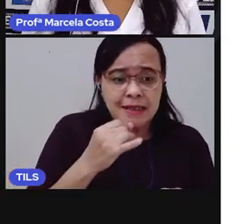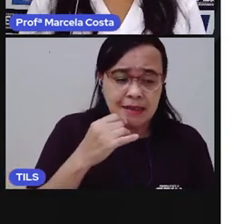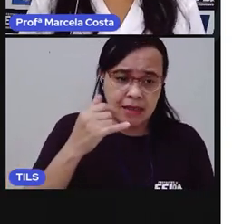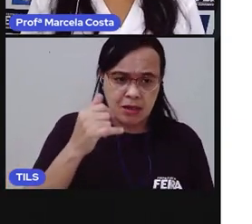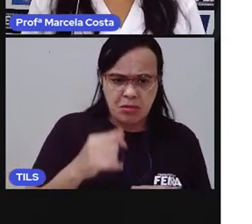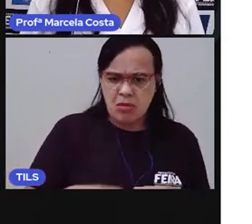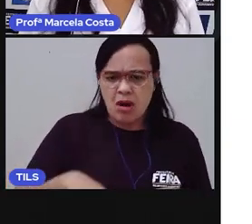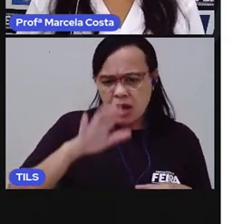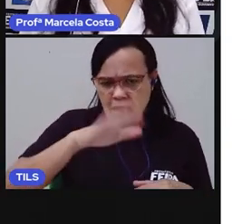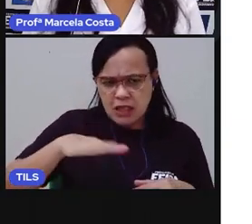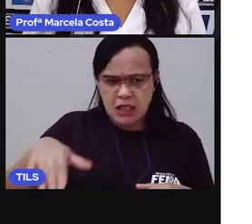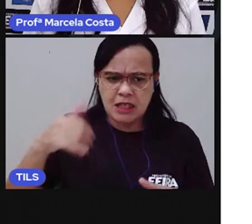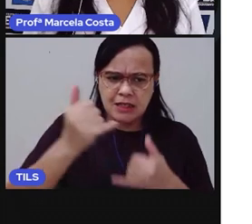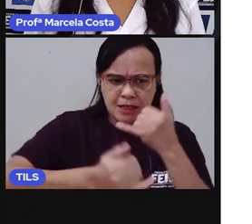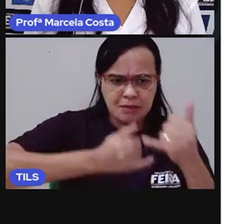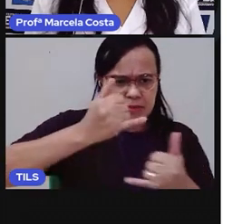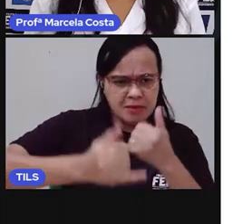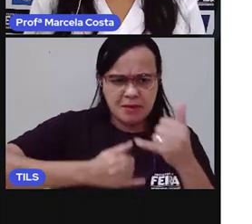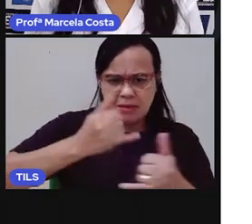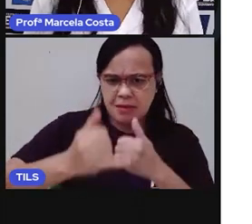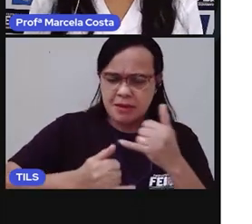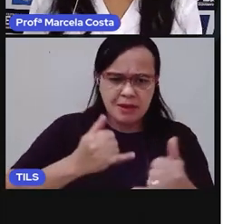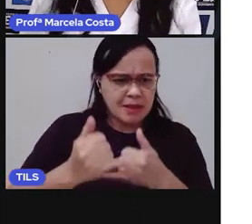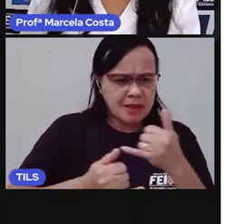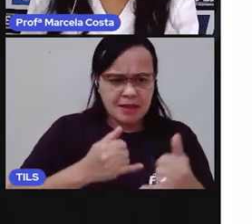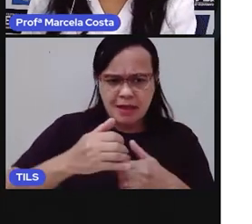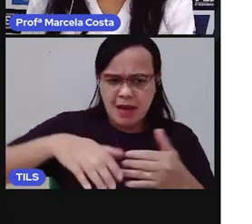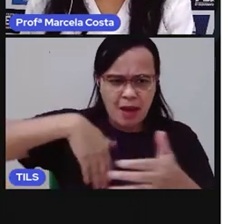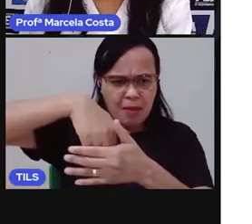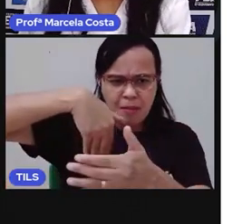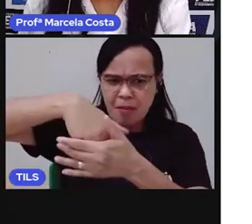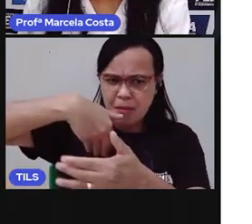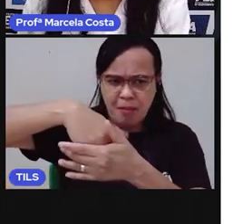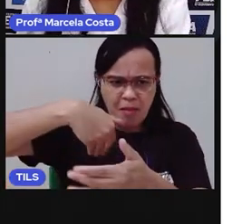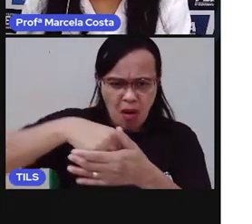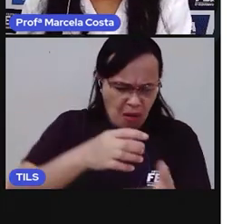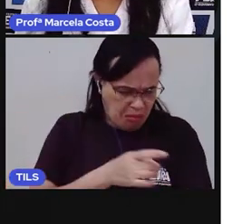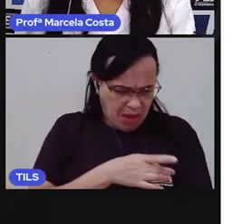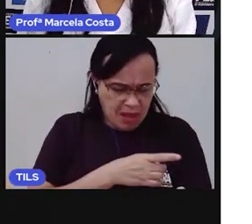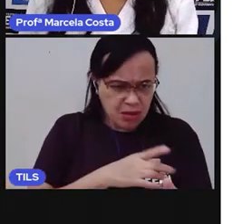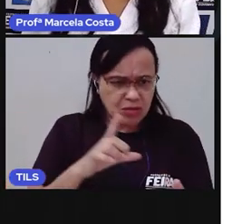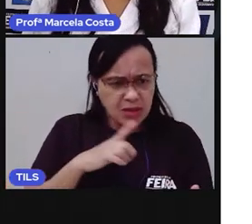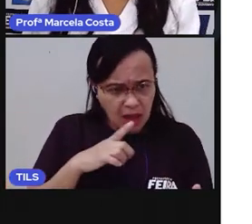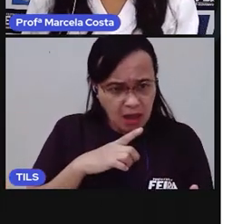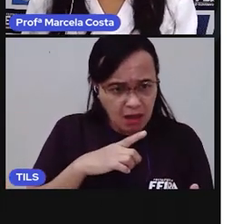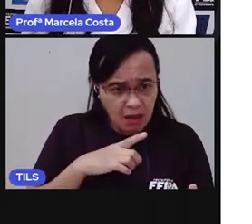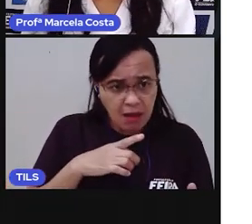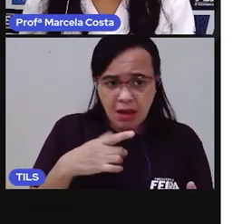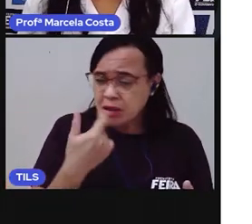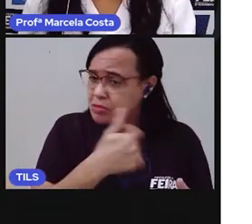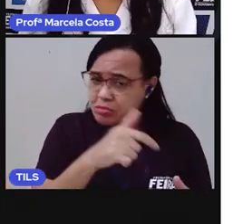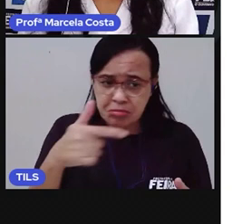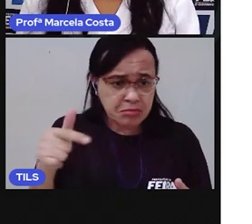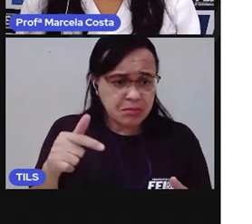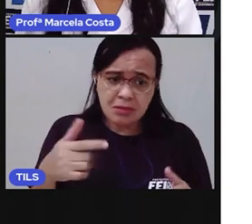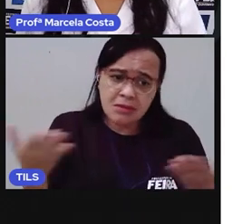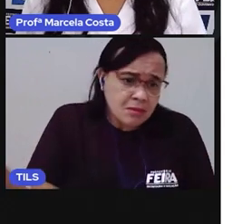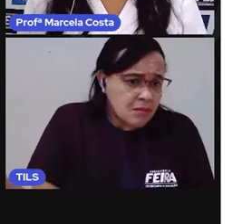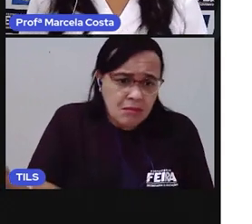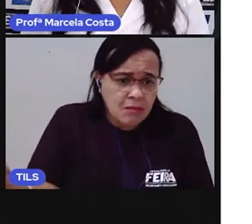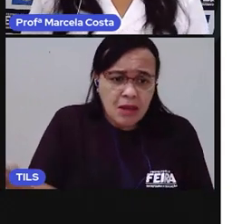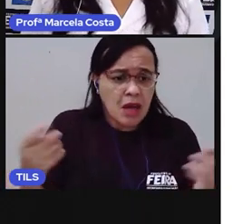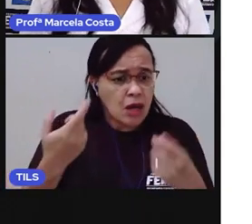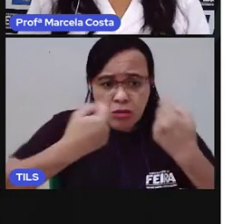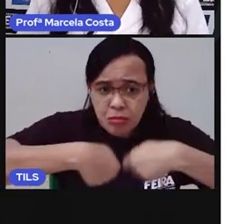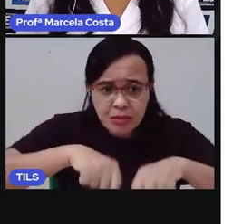machucada, a bola bater. Aí, esse medo tá no lugar errado. Tá na intensidade errada. Sabe